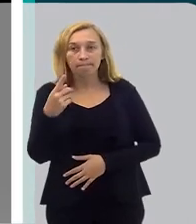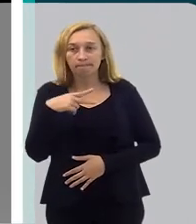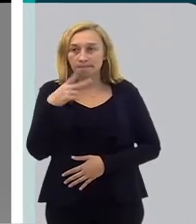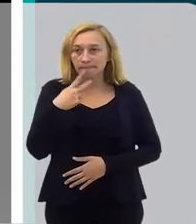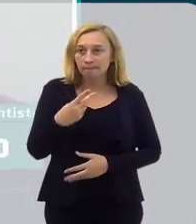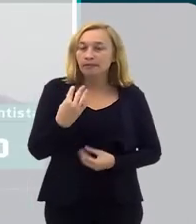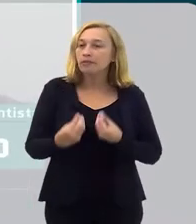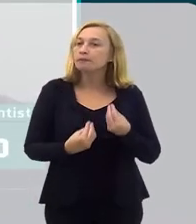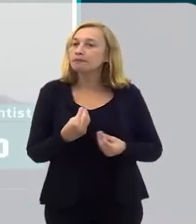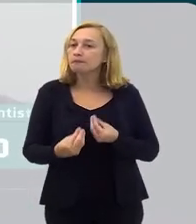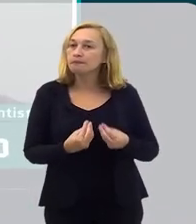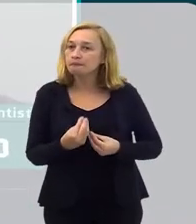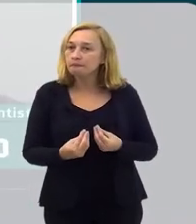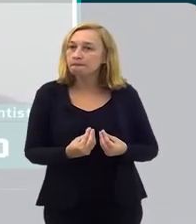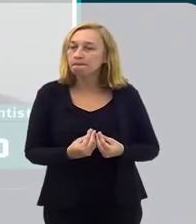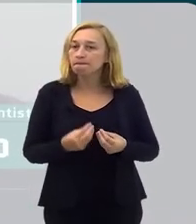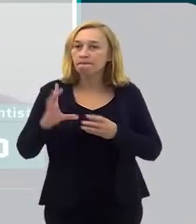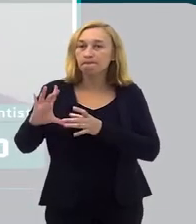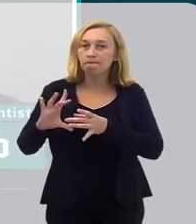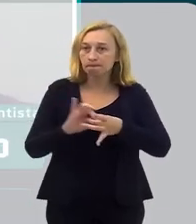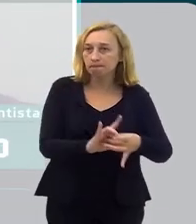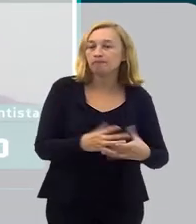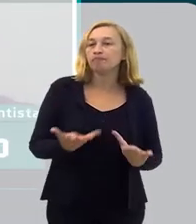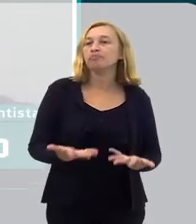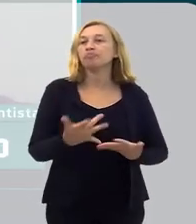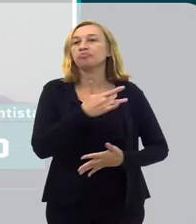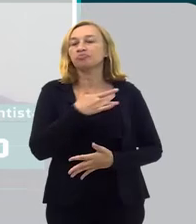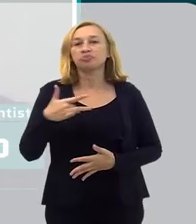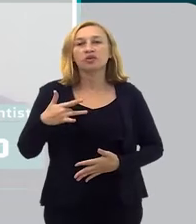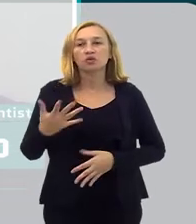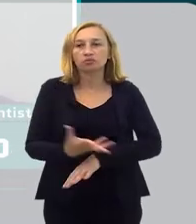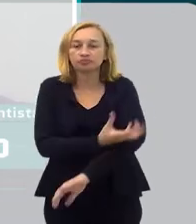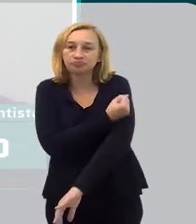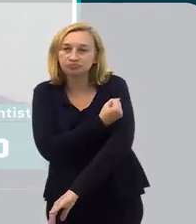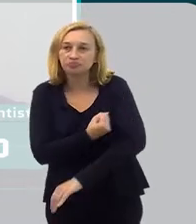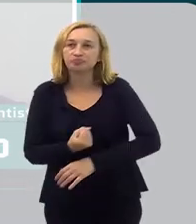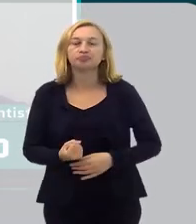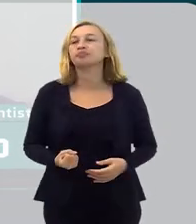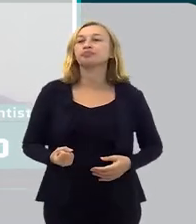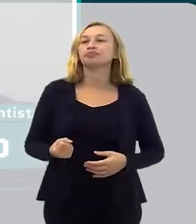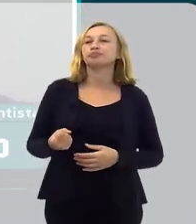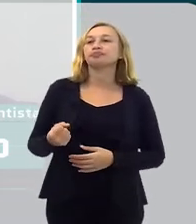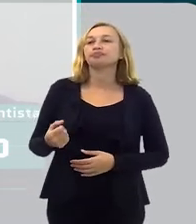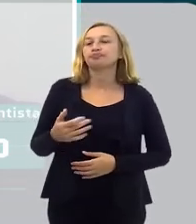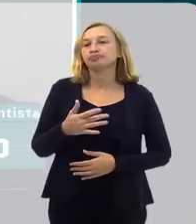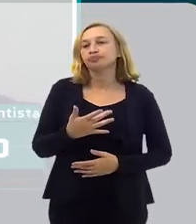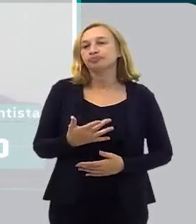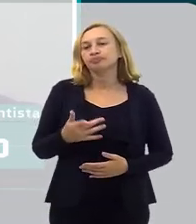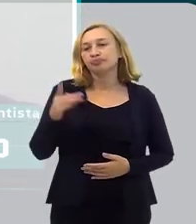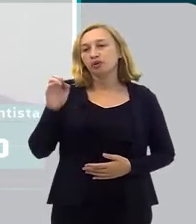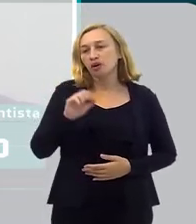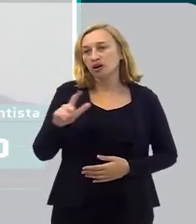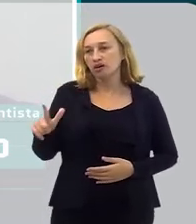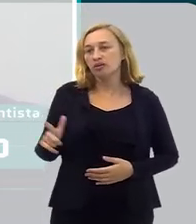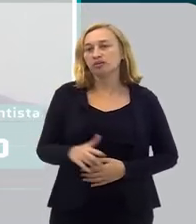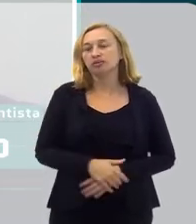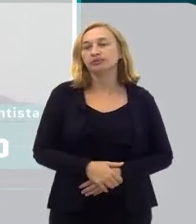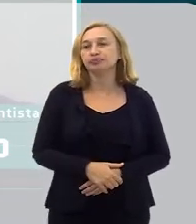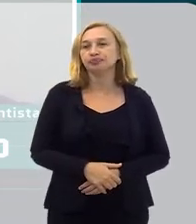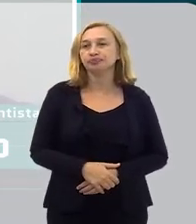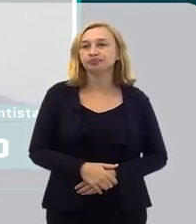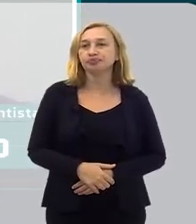sobre como que existe a conexão da saúde emocional com a saúde física, com a saúde bucal,